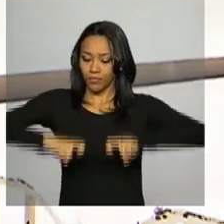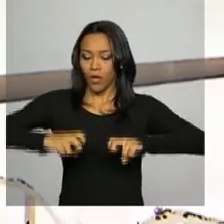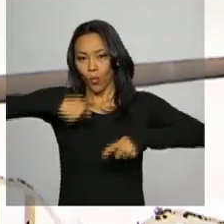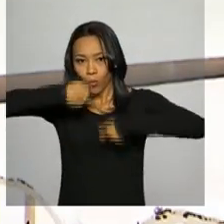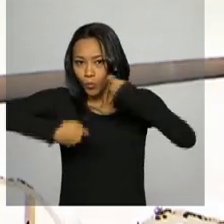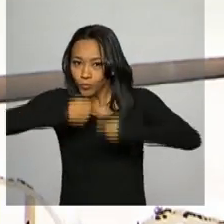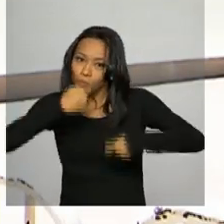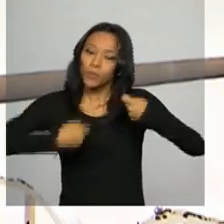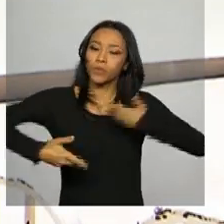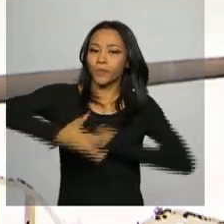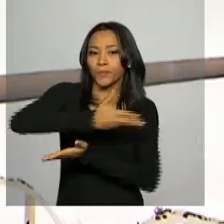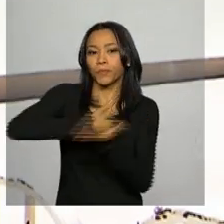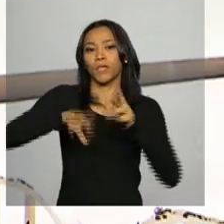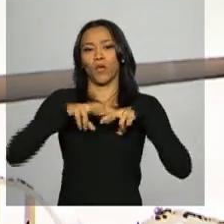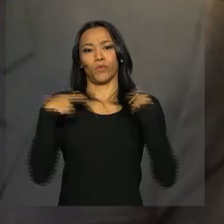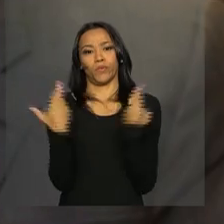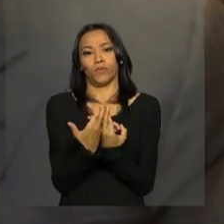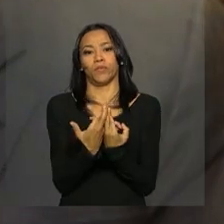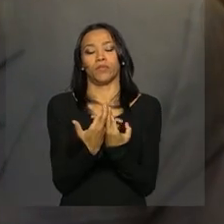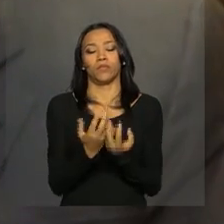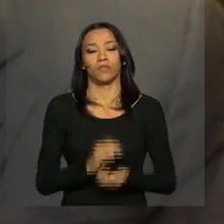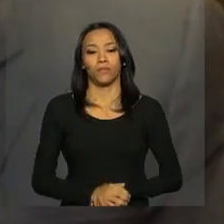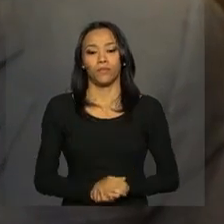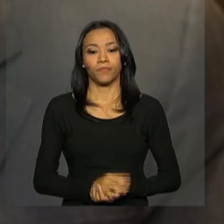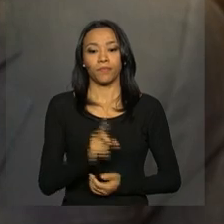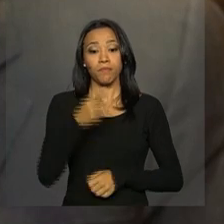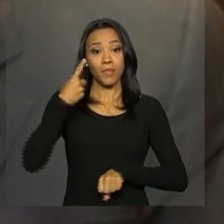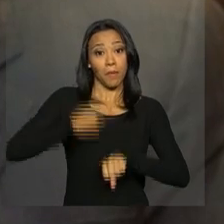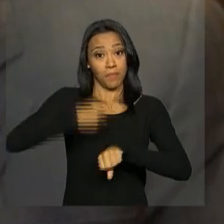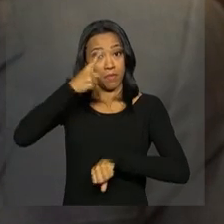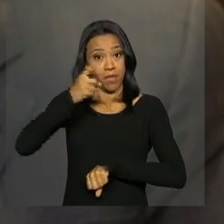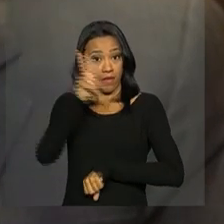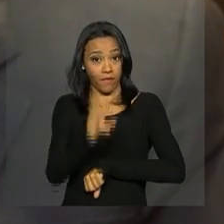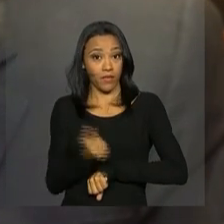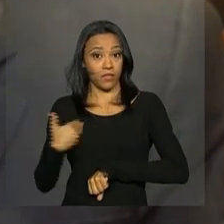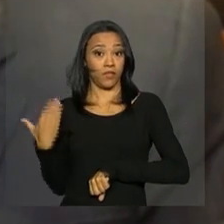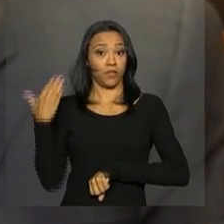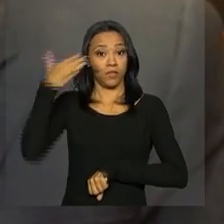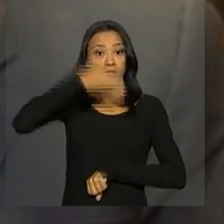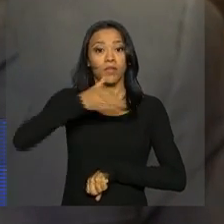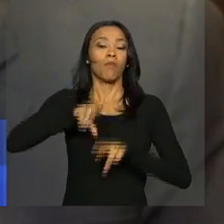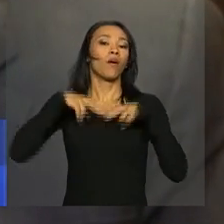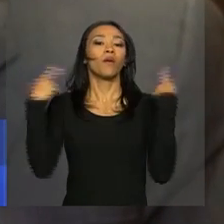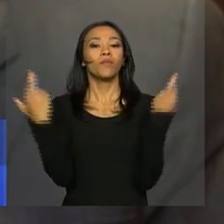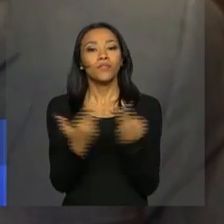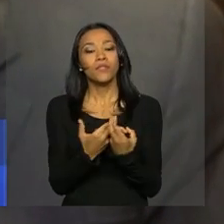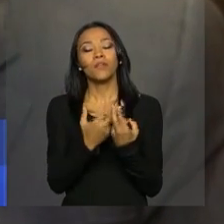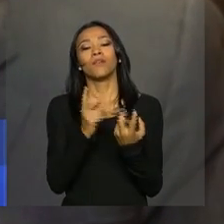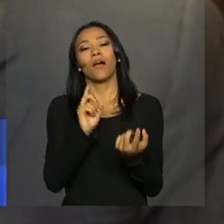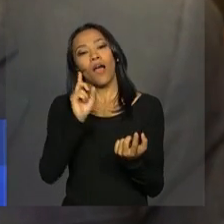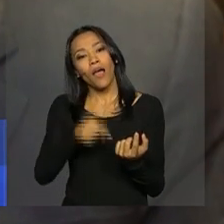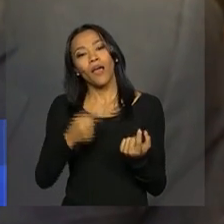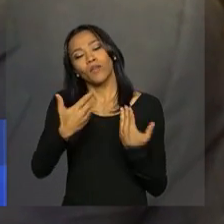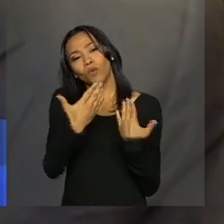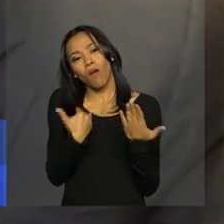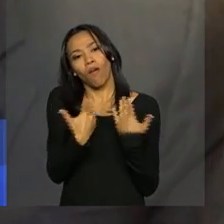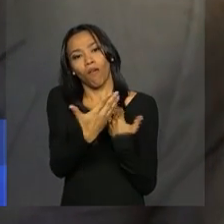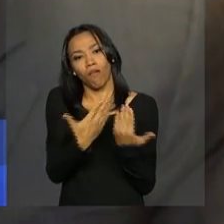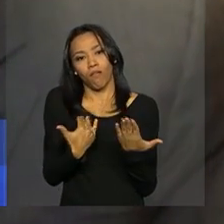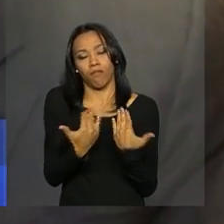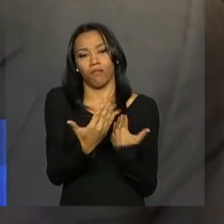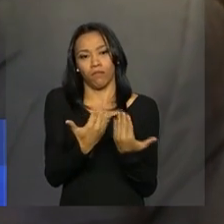participam de reuniões bilaterais. Ela vem pela primeira vez para uma reunião específica com o Chile, para se dedicar apenas ao diálogo Brasil-Chile.